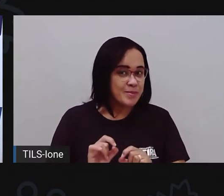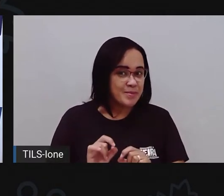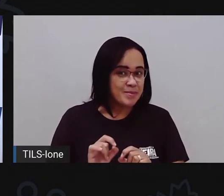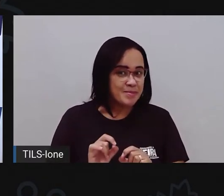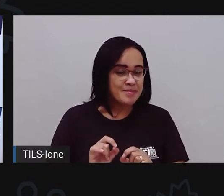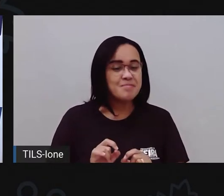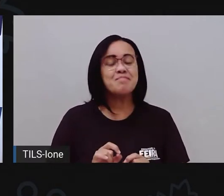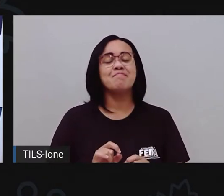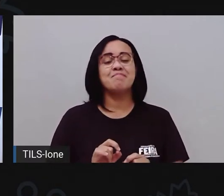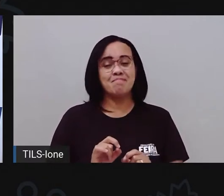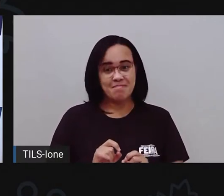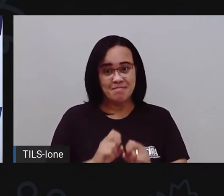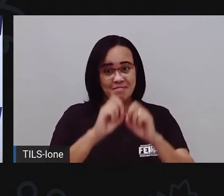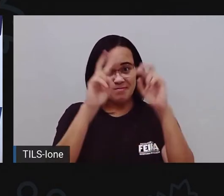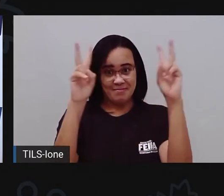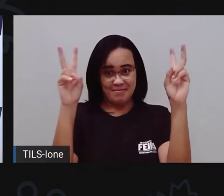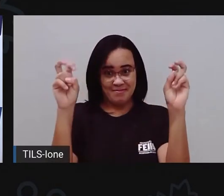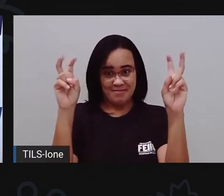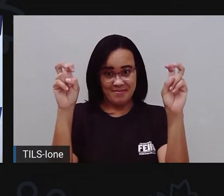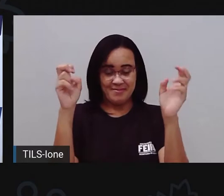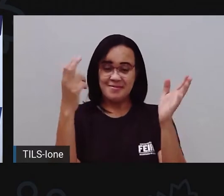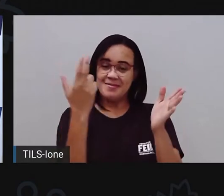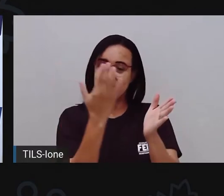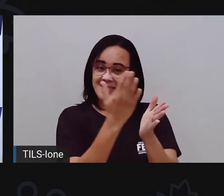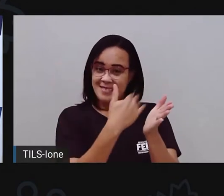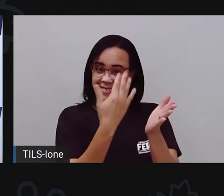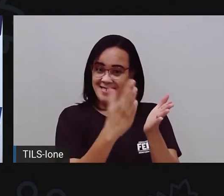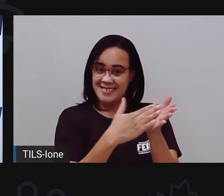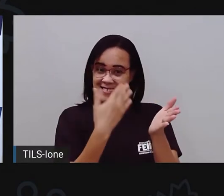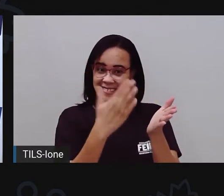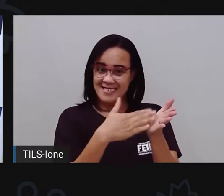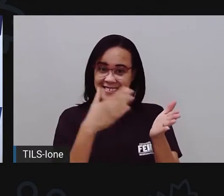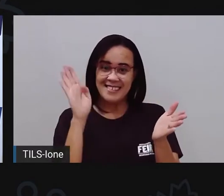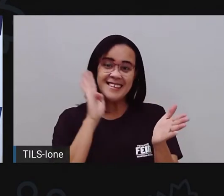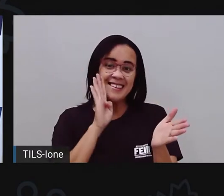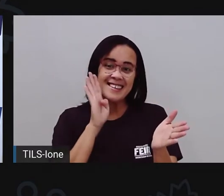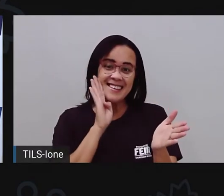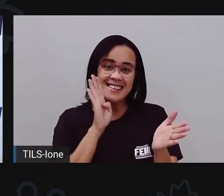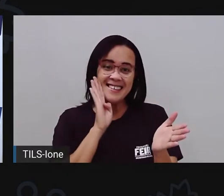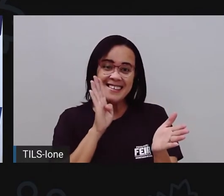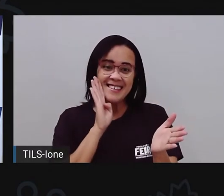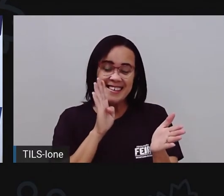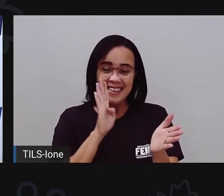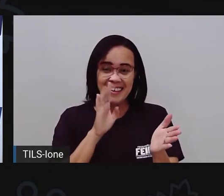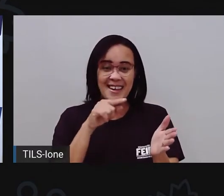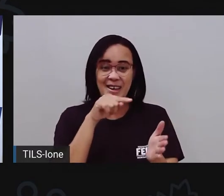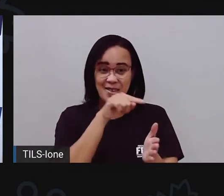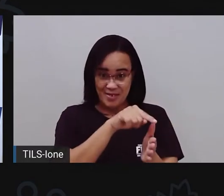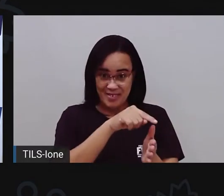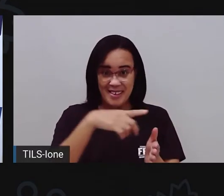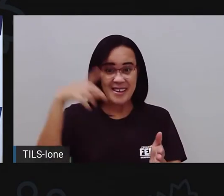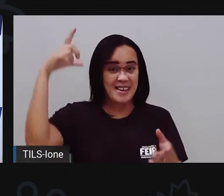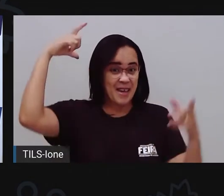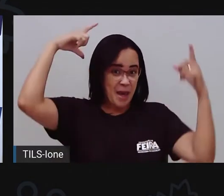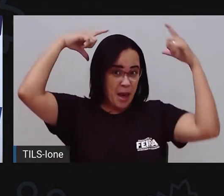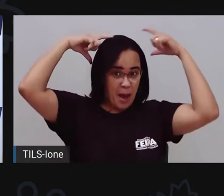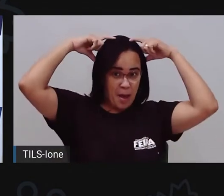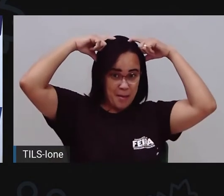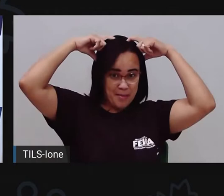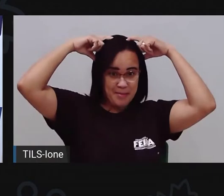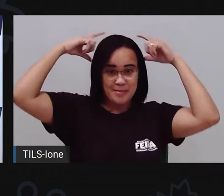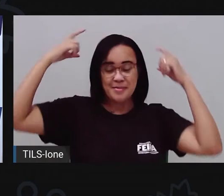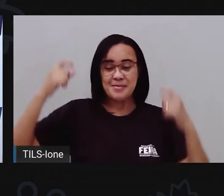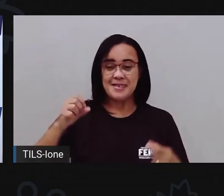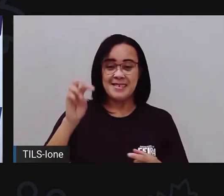falar sobre um livro bem legal, ó! Esse livro aqui, A Princesa Maribel. E nós